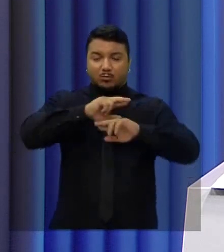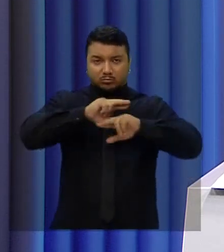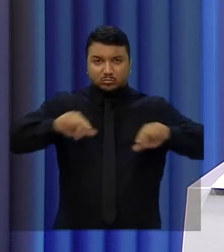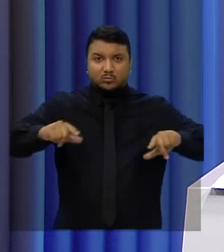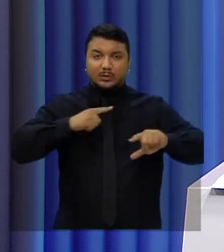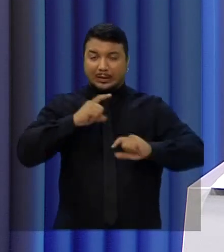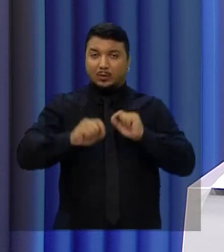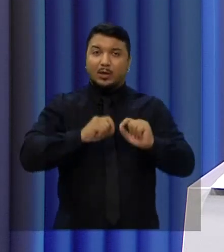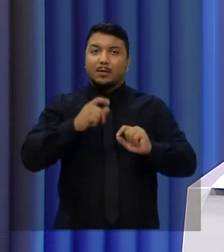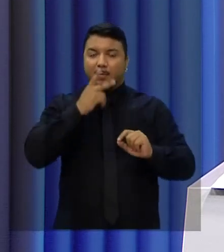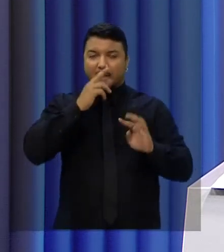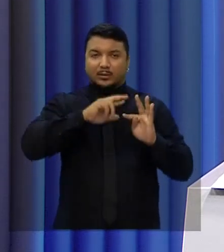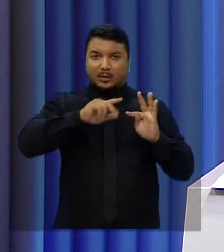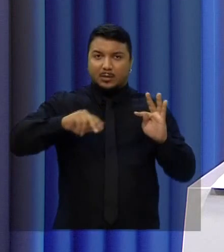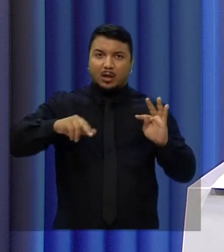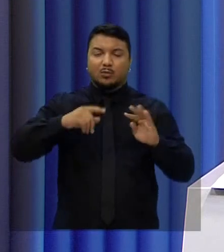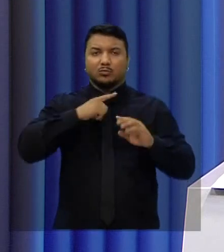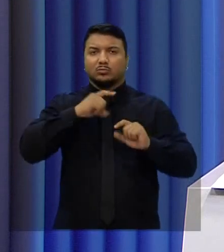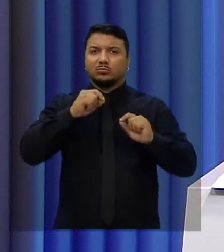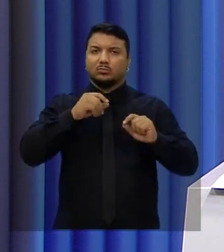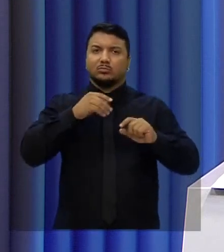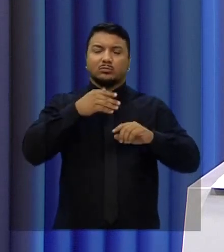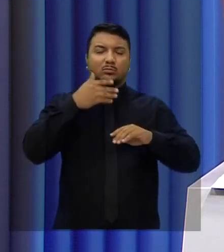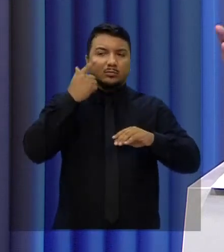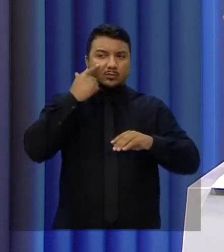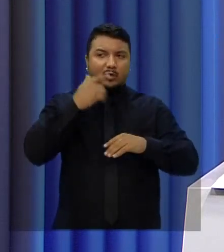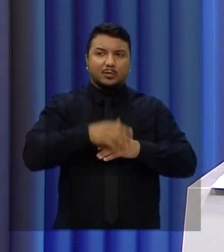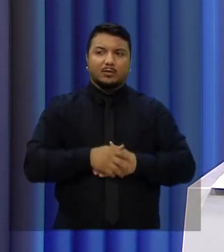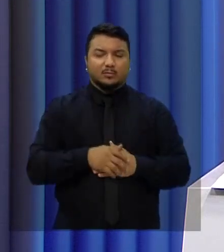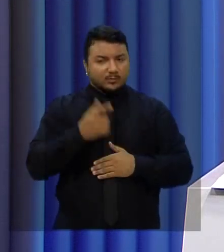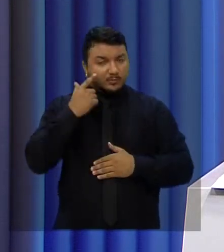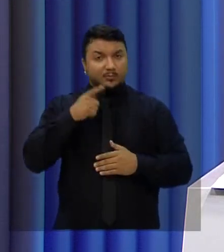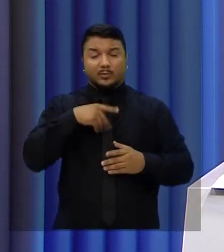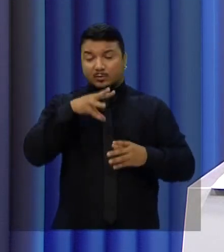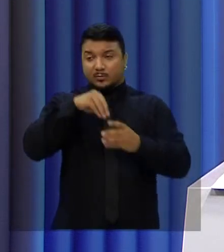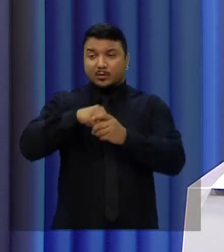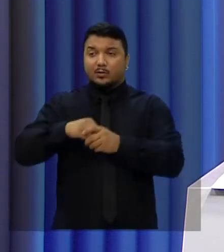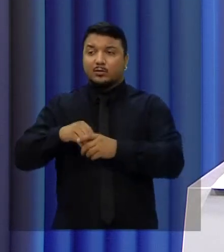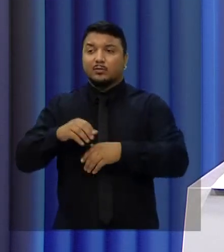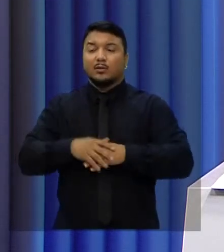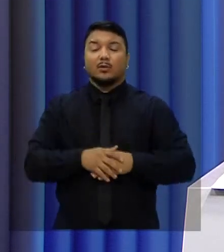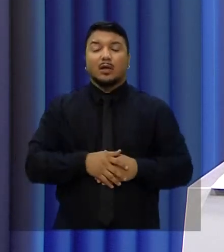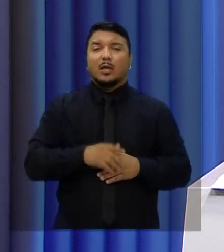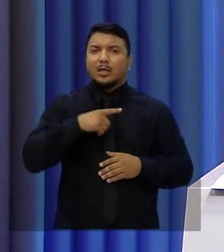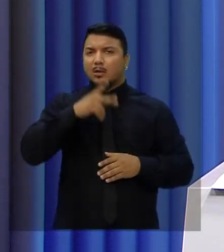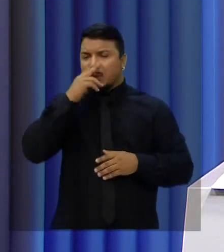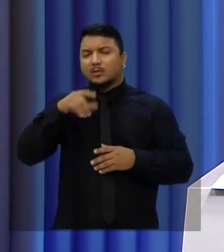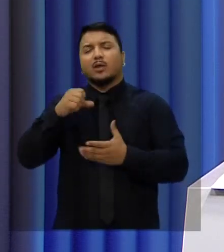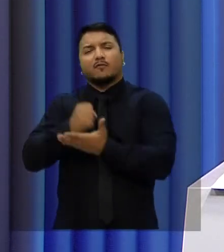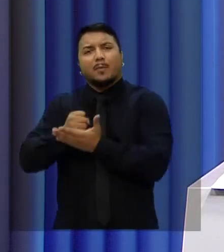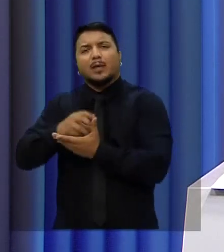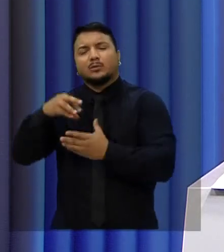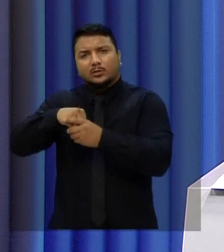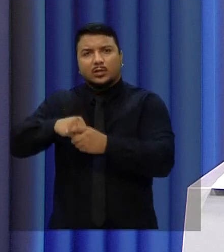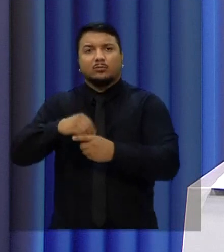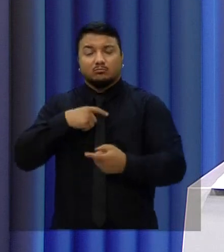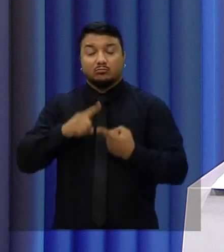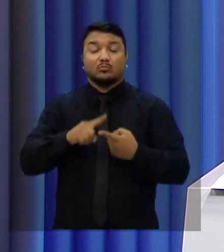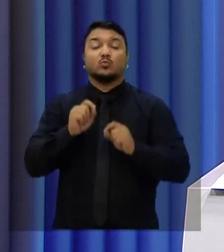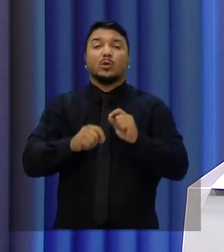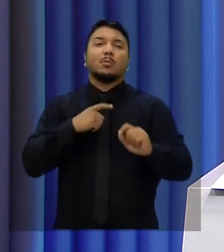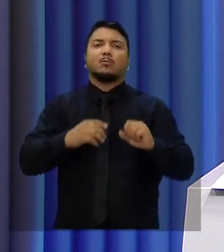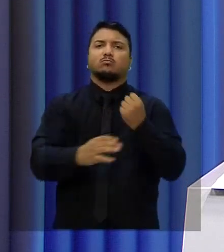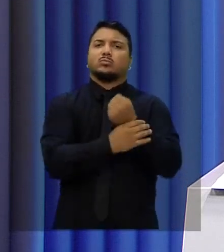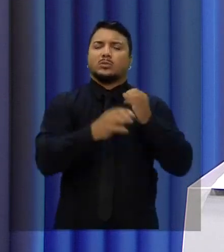postos, contratei mais de 200 médicos e quero fazer isso agora no Governo do Estado. Quero reafirmar pediatria em cada hospital